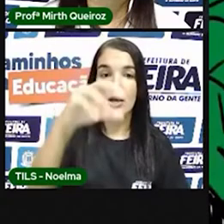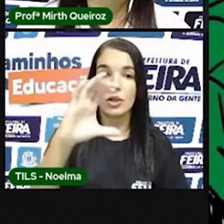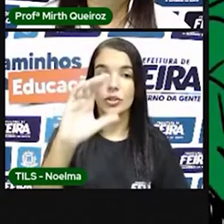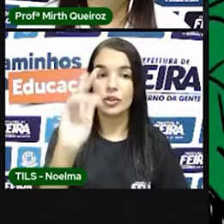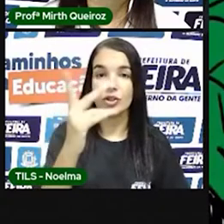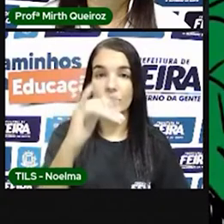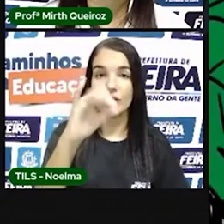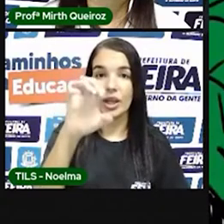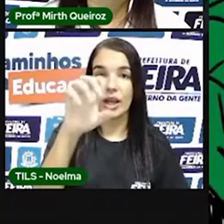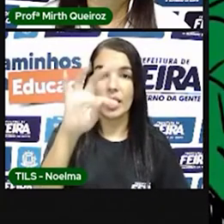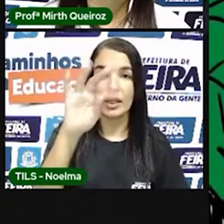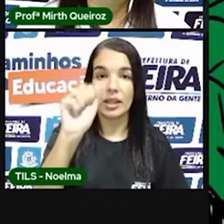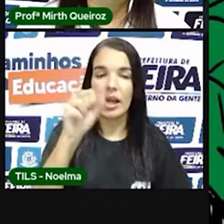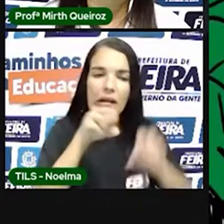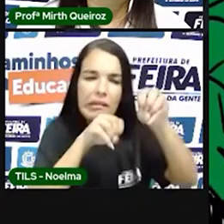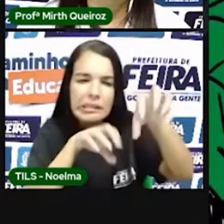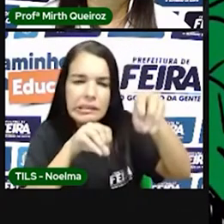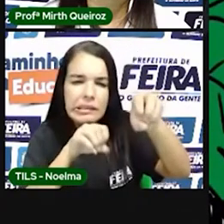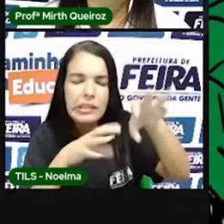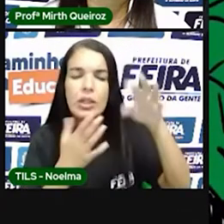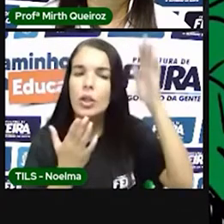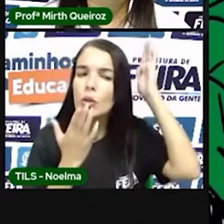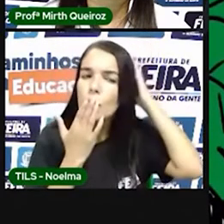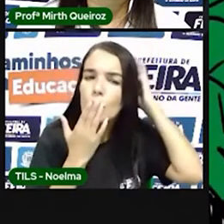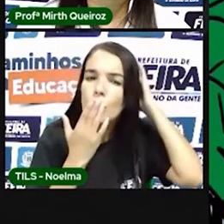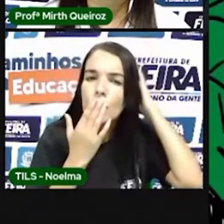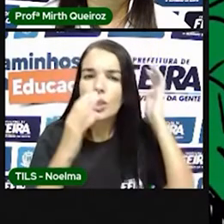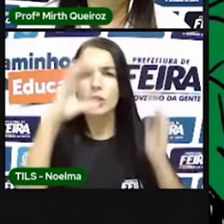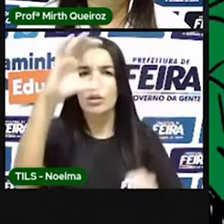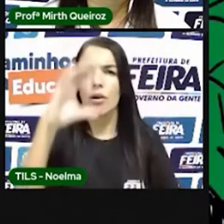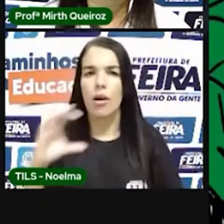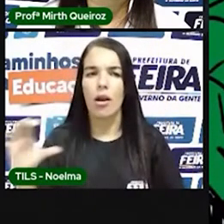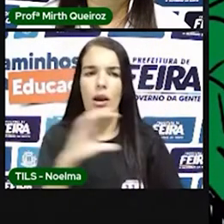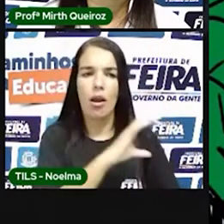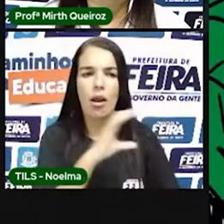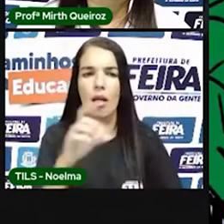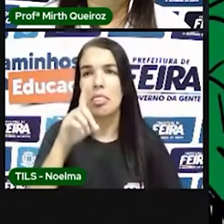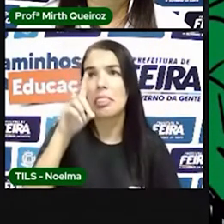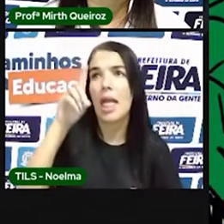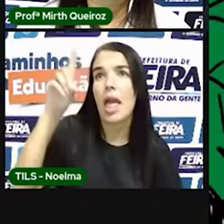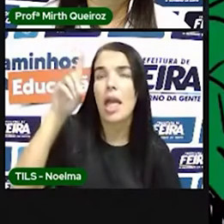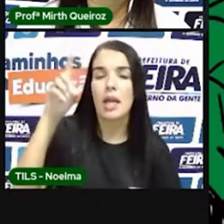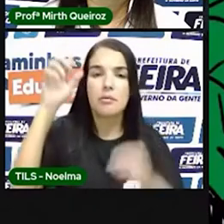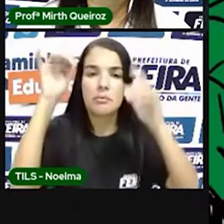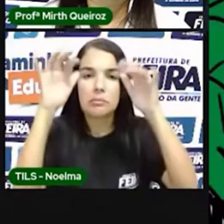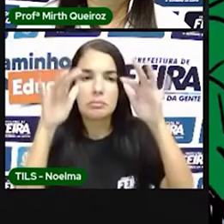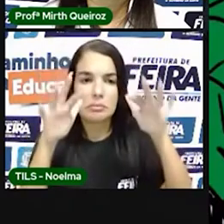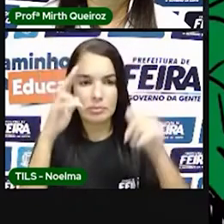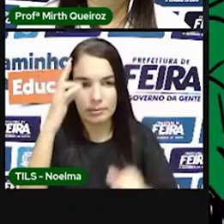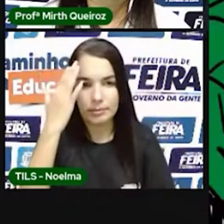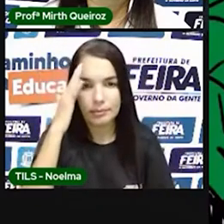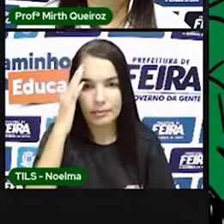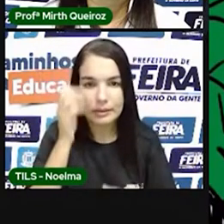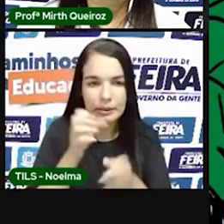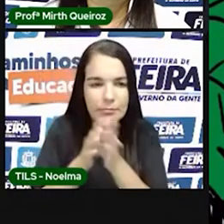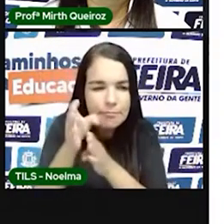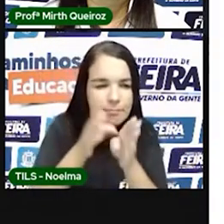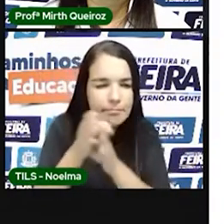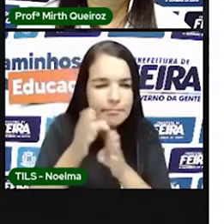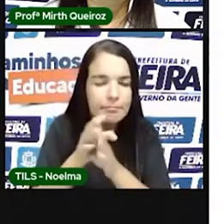para vocês de um homem muito especial. Vocês sabem quem ele é? O cacique? Não, é Jesus.